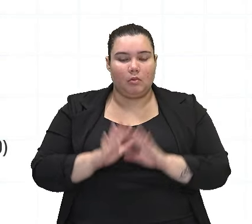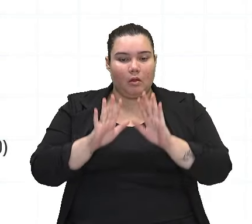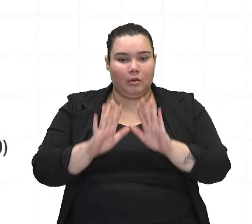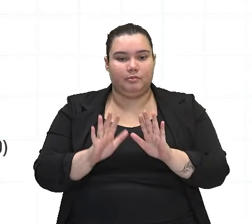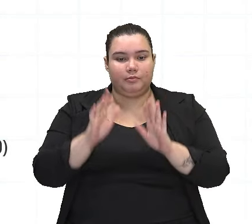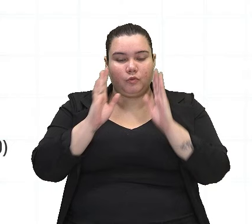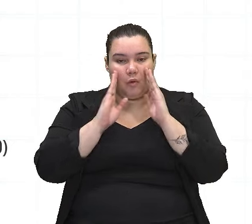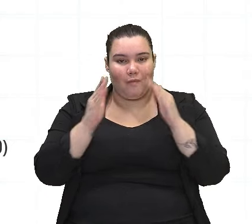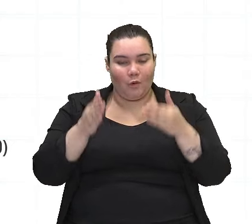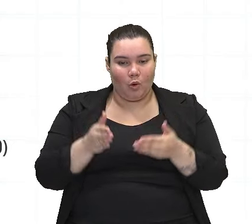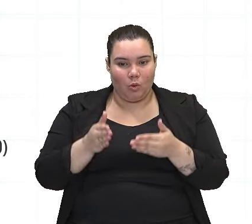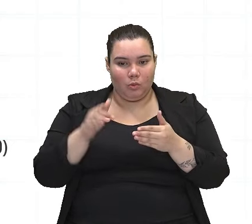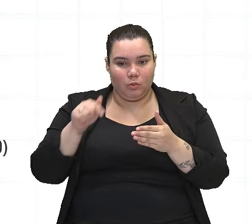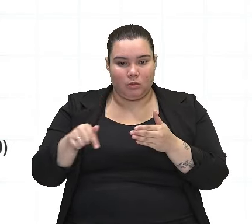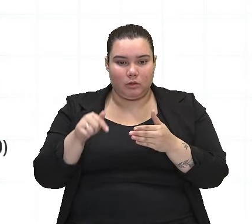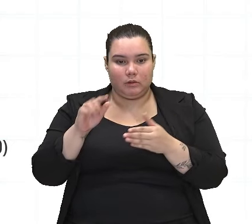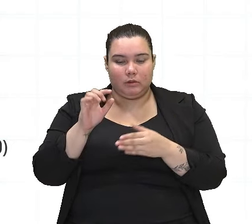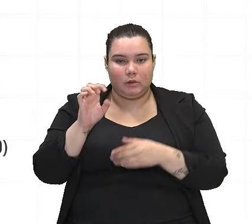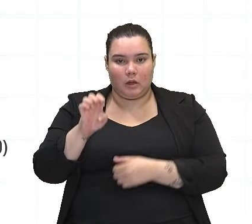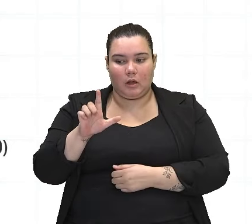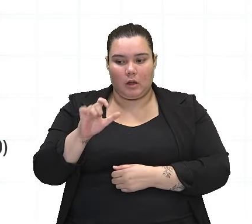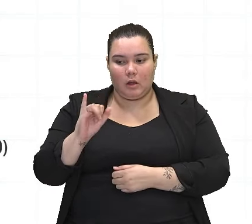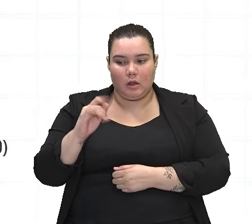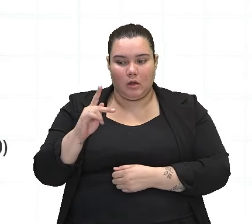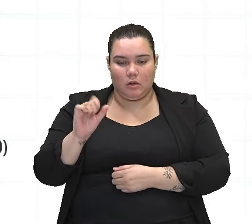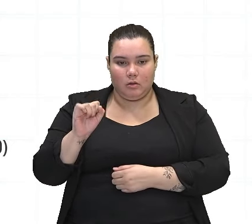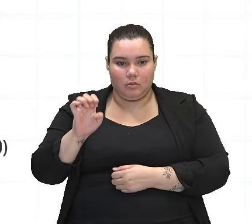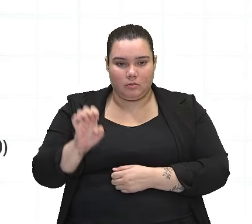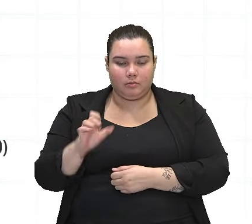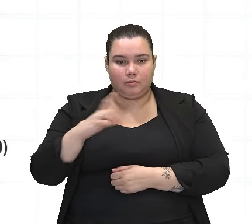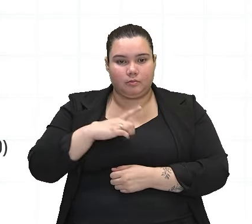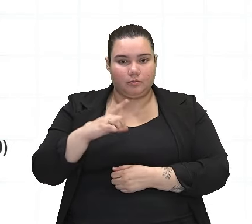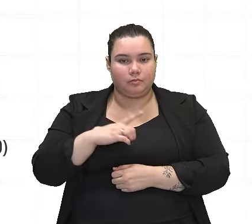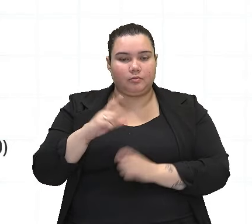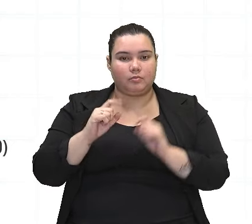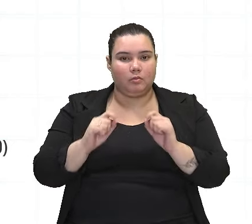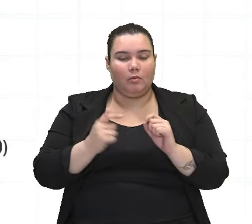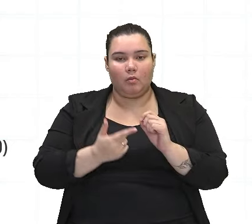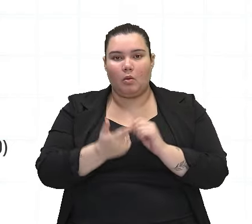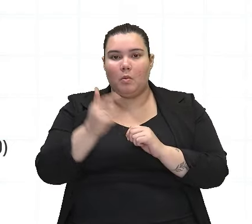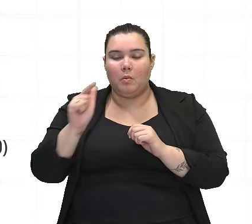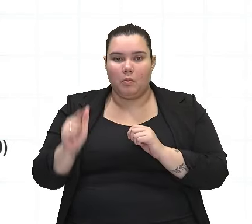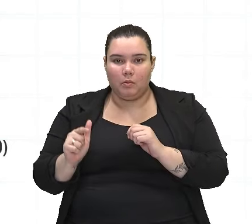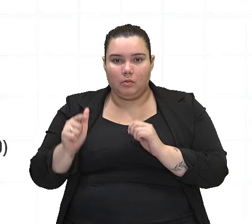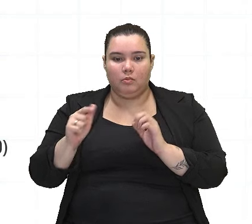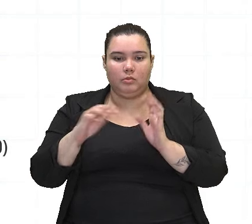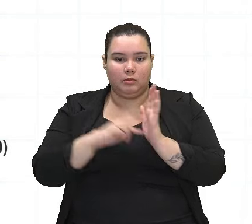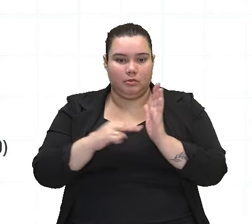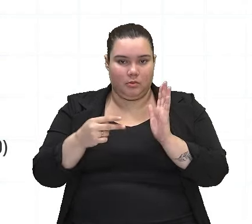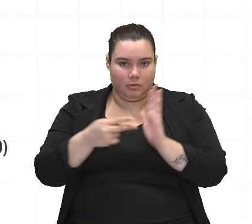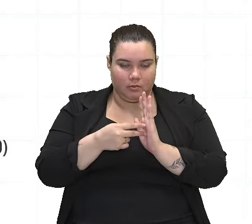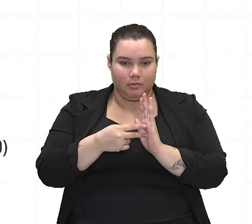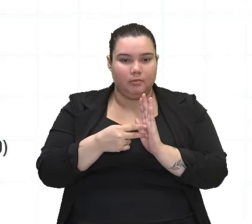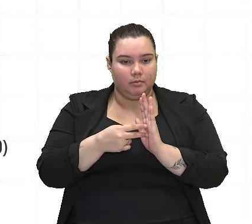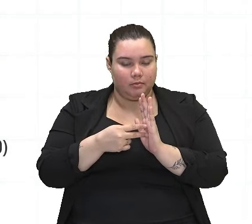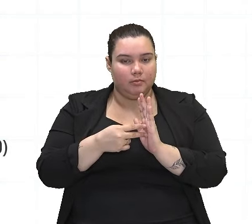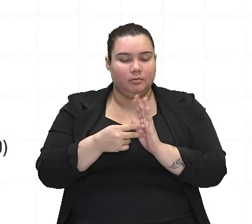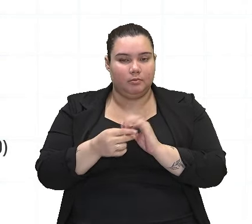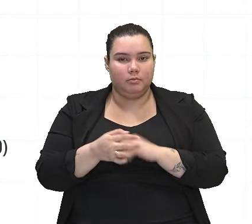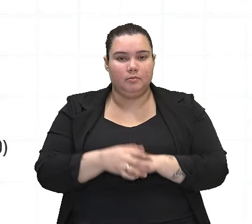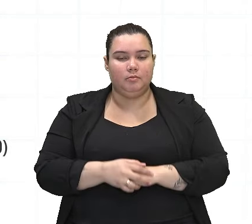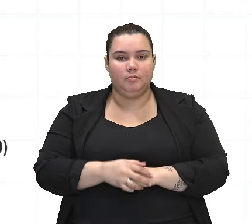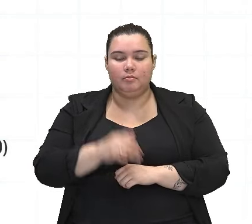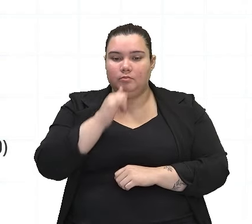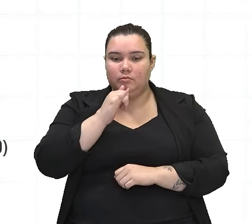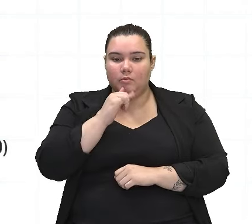quando a gente está falando de figura de construção, ela vai ter um outro caráter, ela vai ter um outro sentido, certo? Aqui, porém, estamos